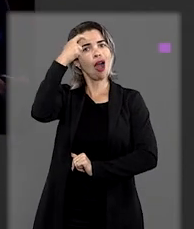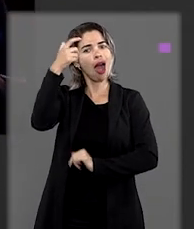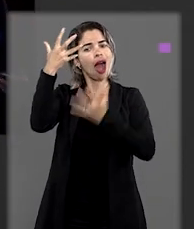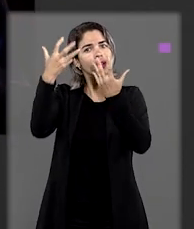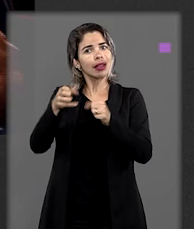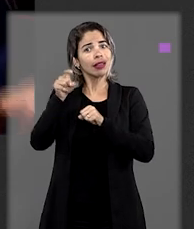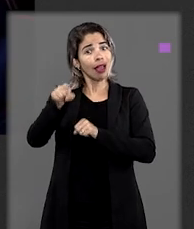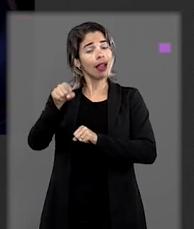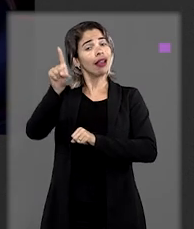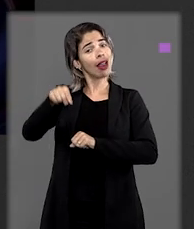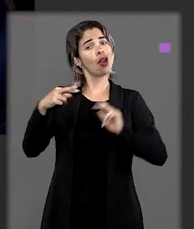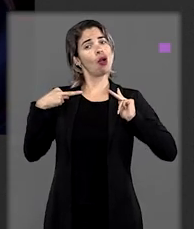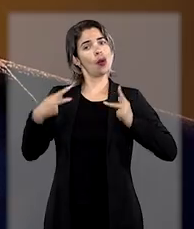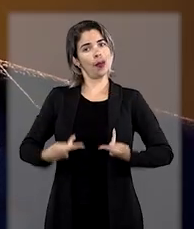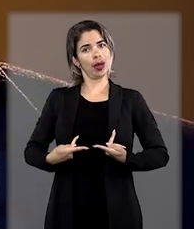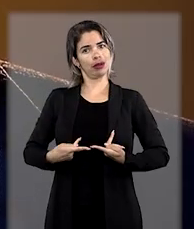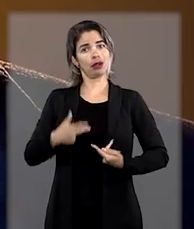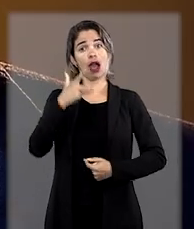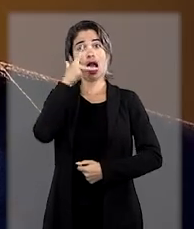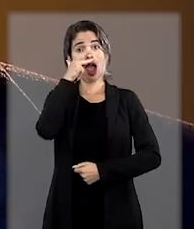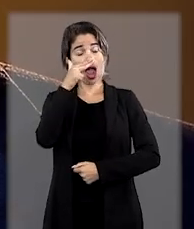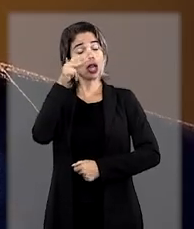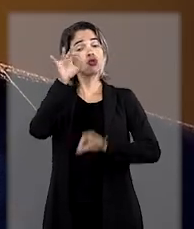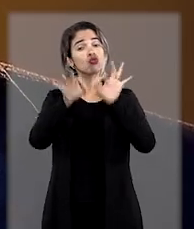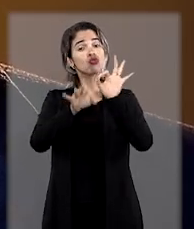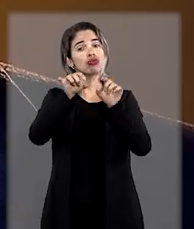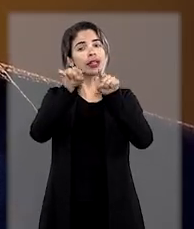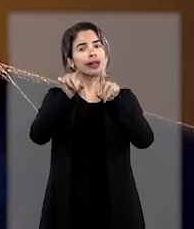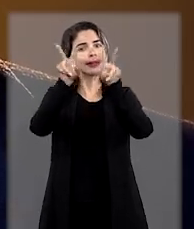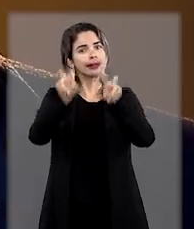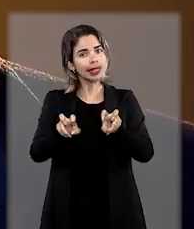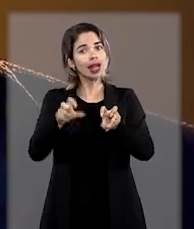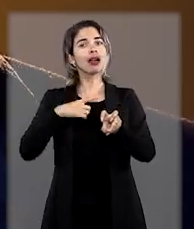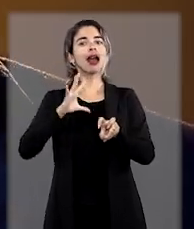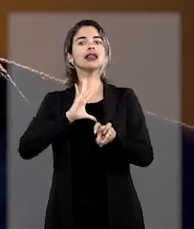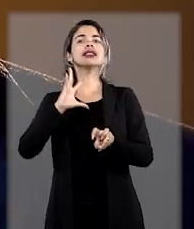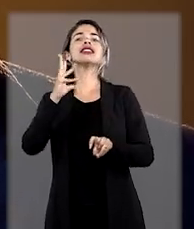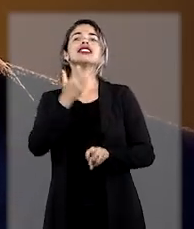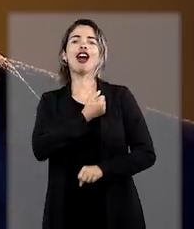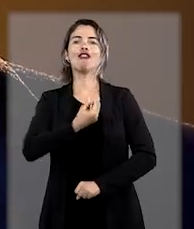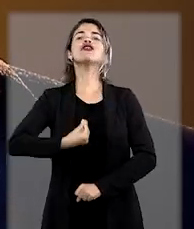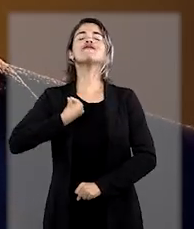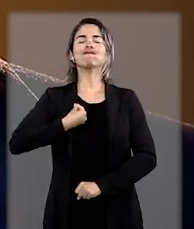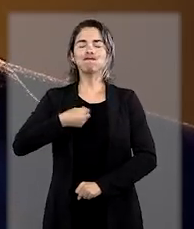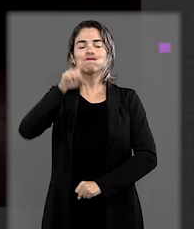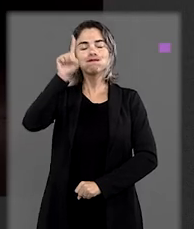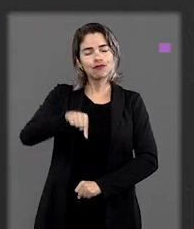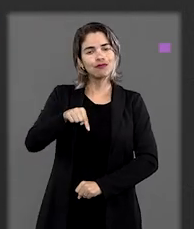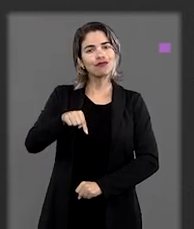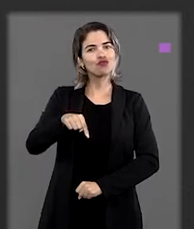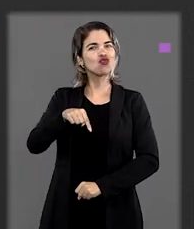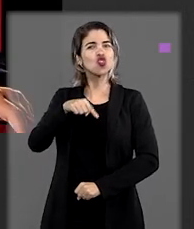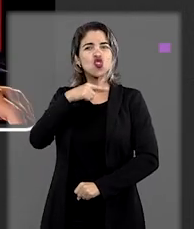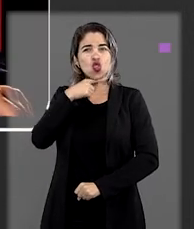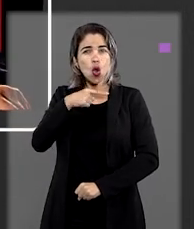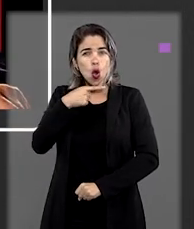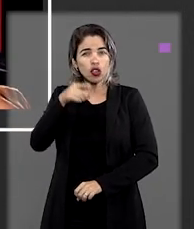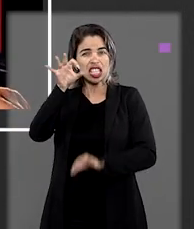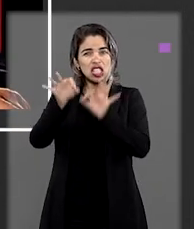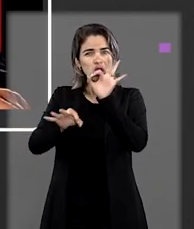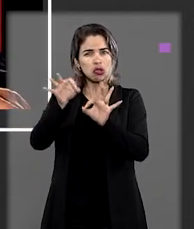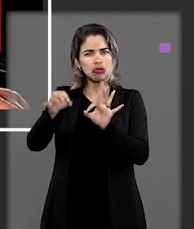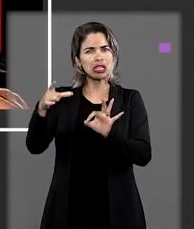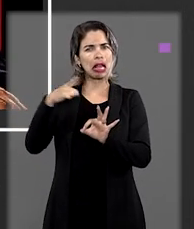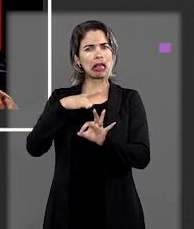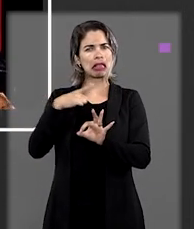reconhecer a sua dignidade. Eu acho que o judiciário, nesse sentido, está salvando vidas. Eu não tenho dúvida que o